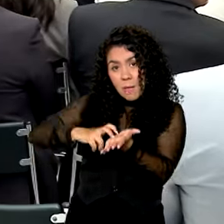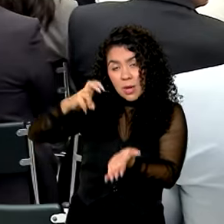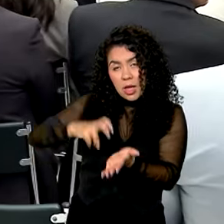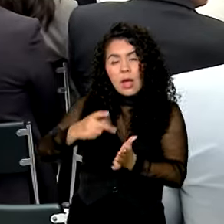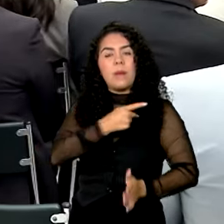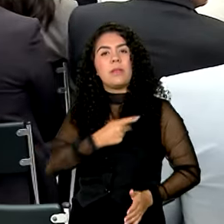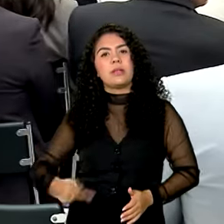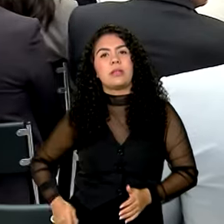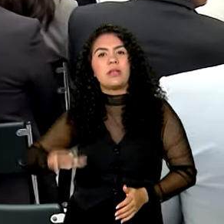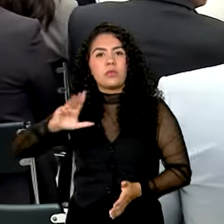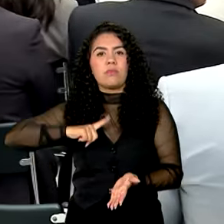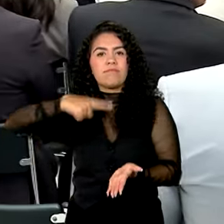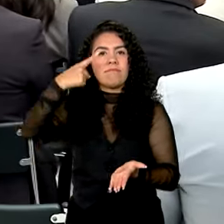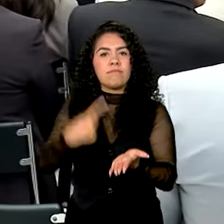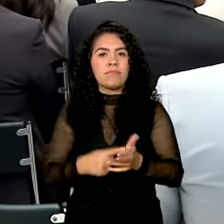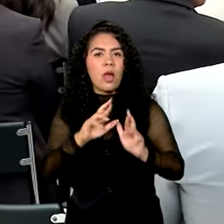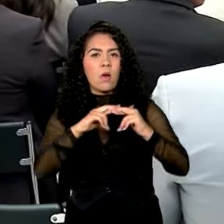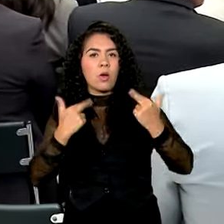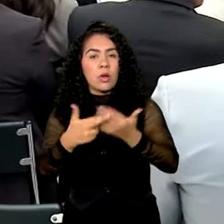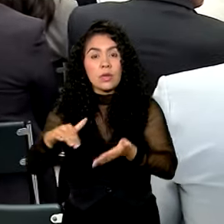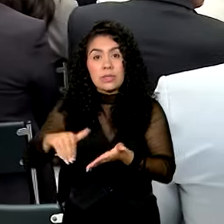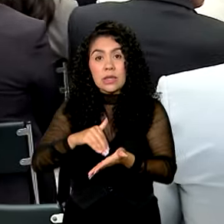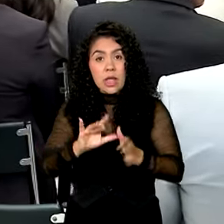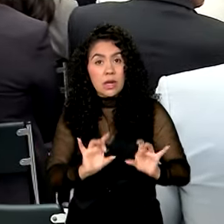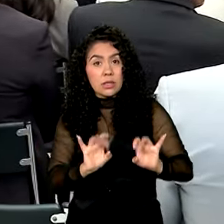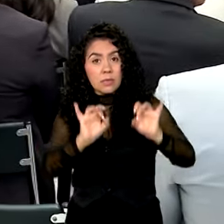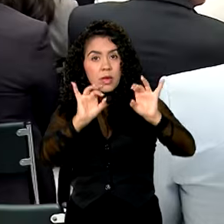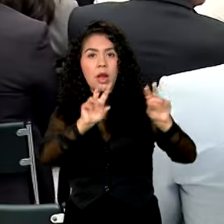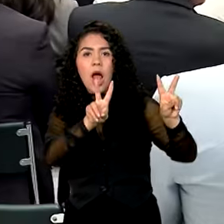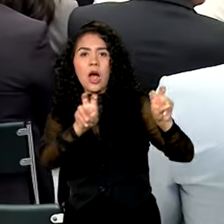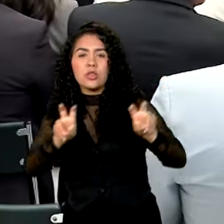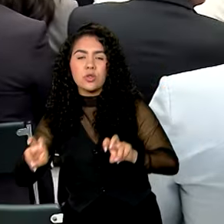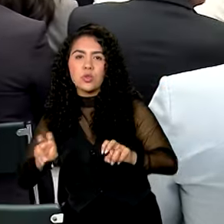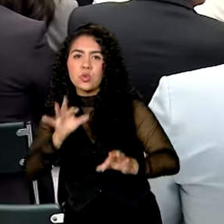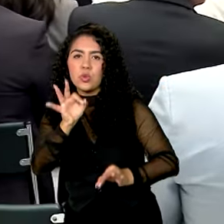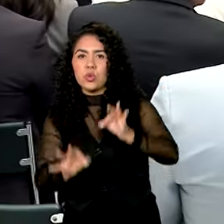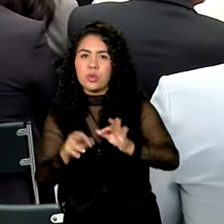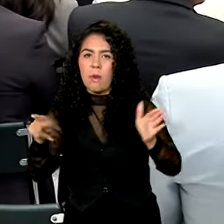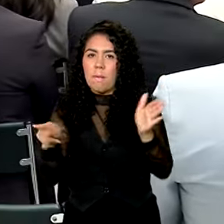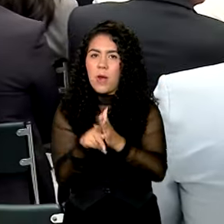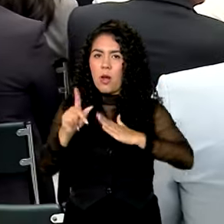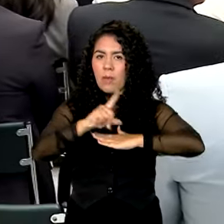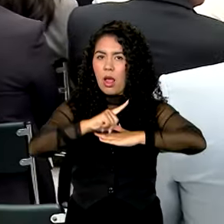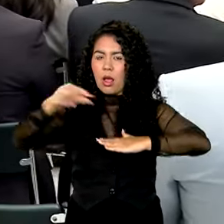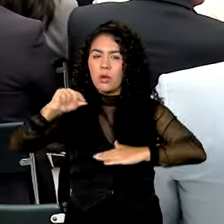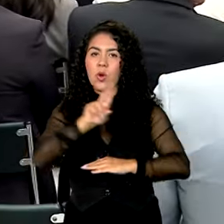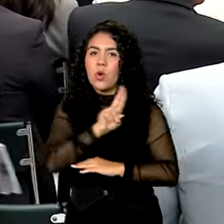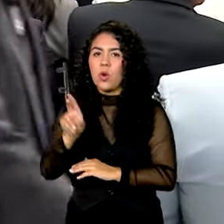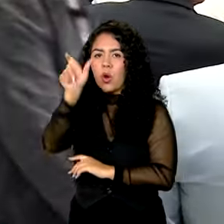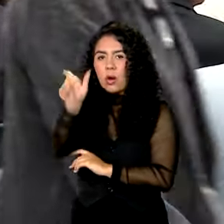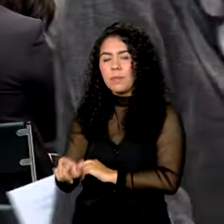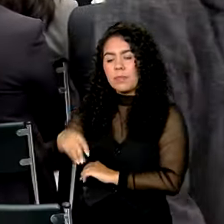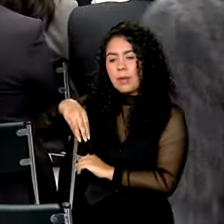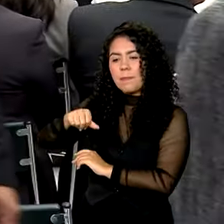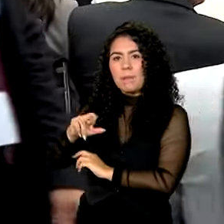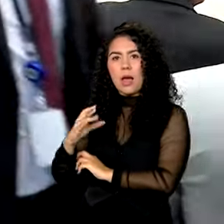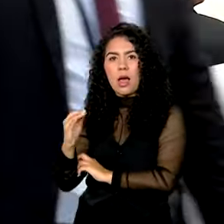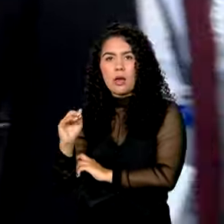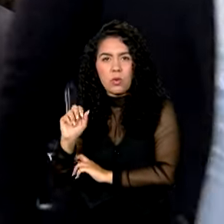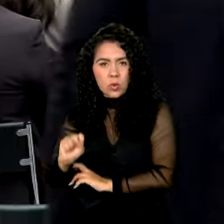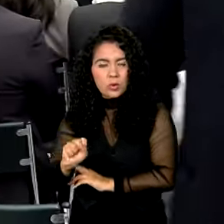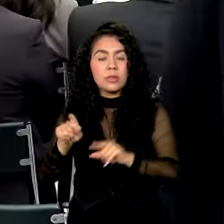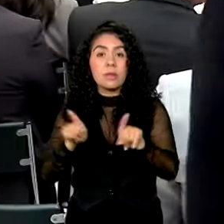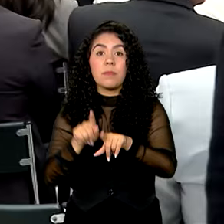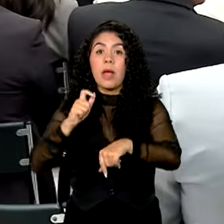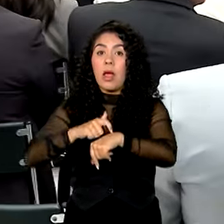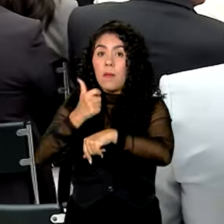tem uma reunião com o secretário especial para assuntos jurídicos da Casa Civil, Marcos Rogério de Souza. E, ao